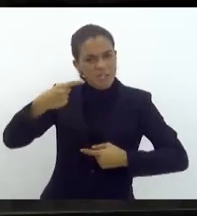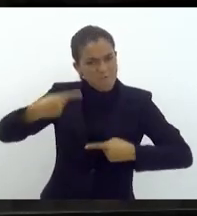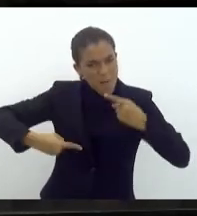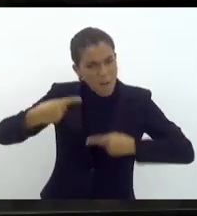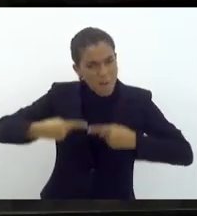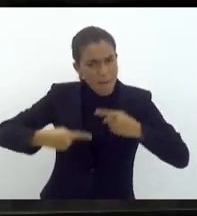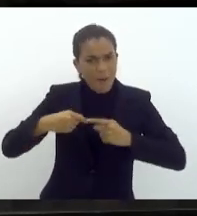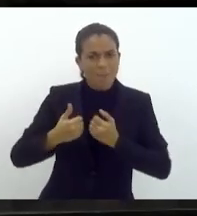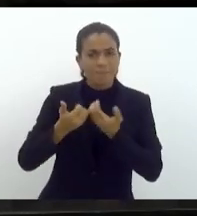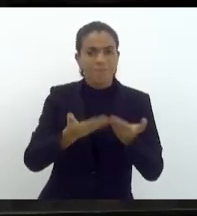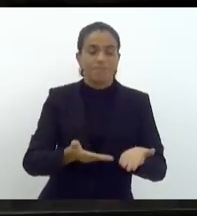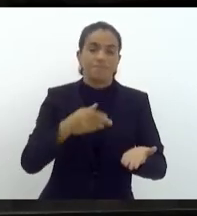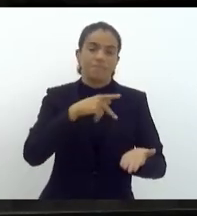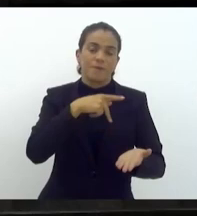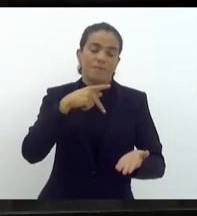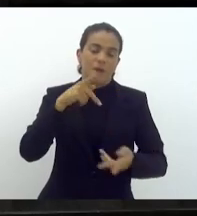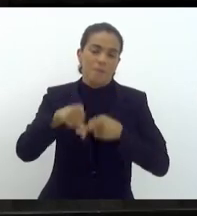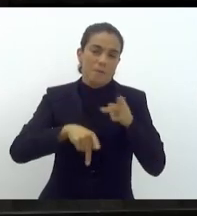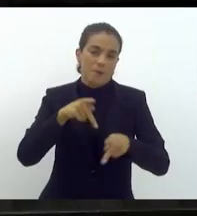população.